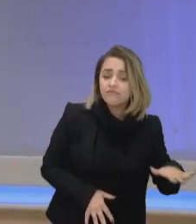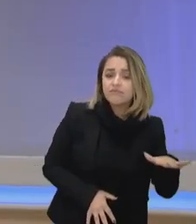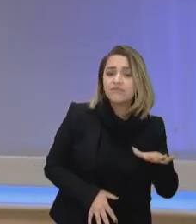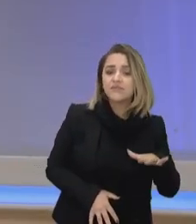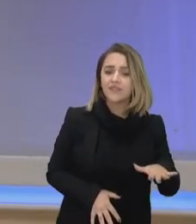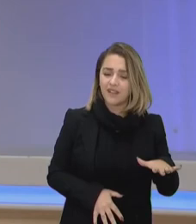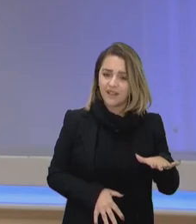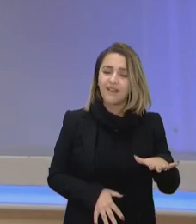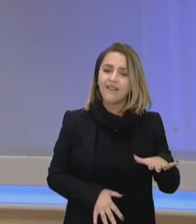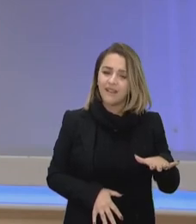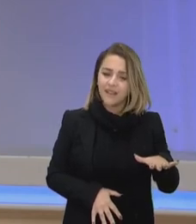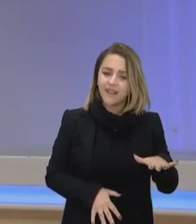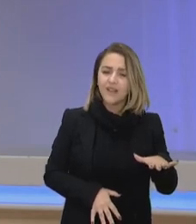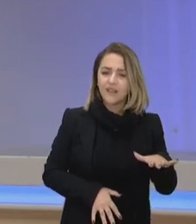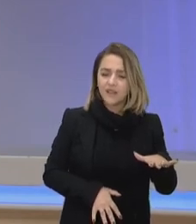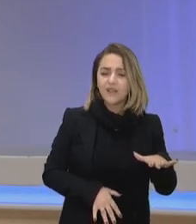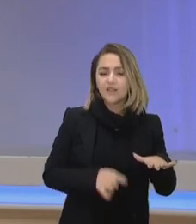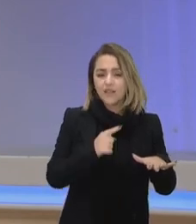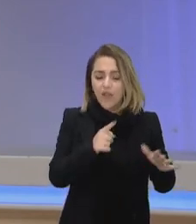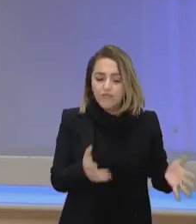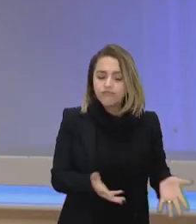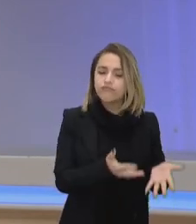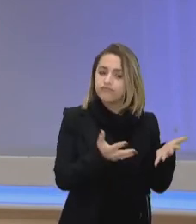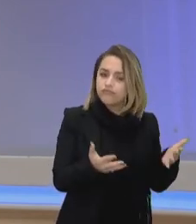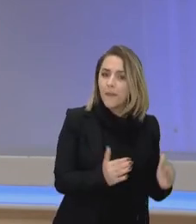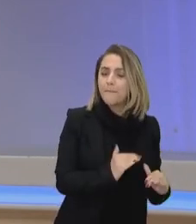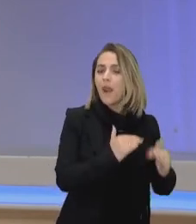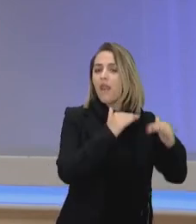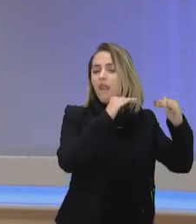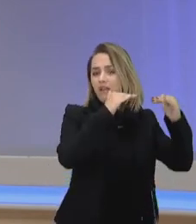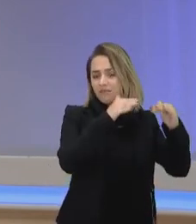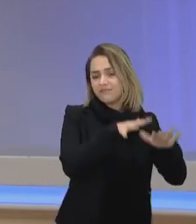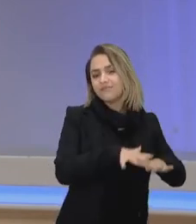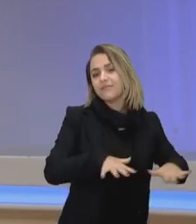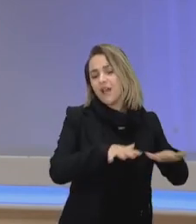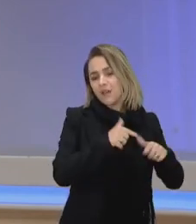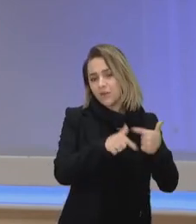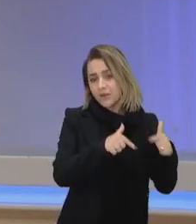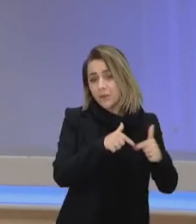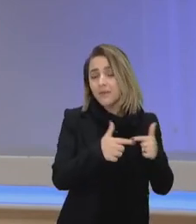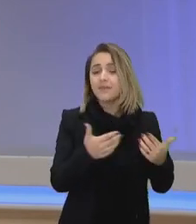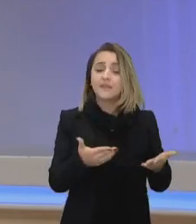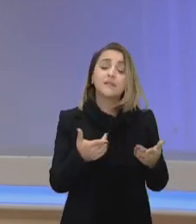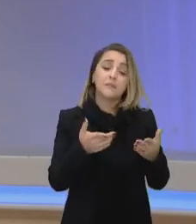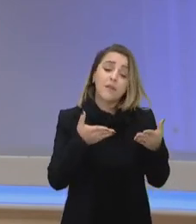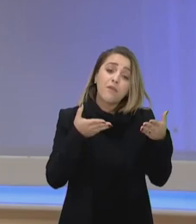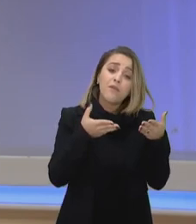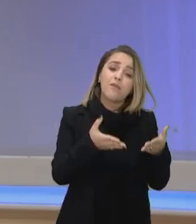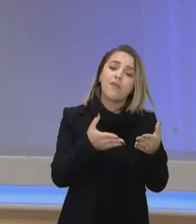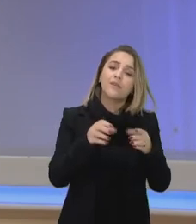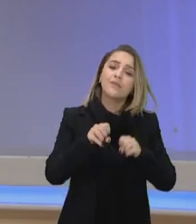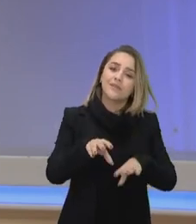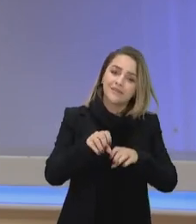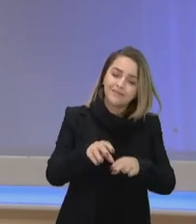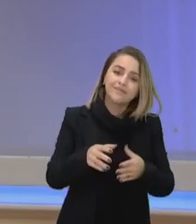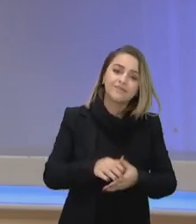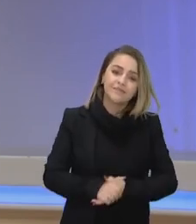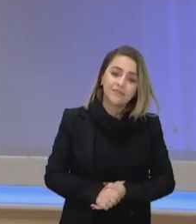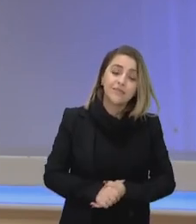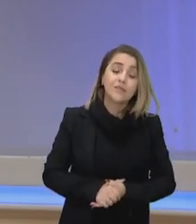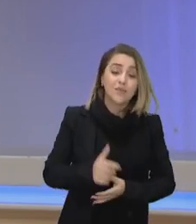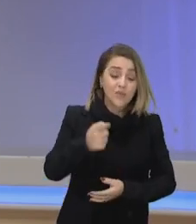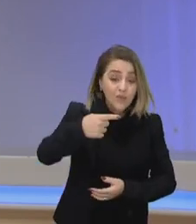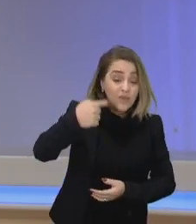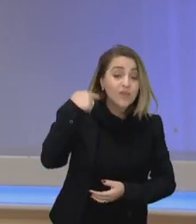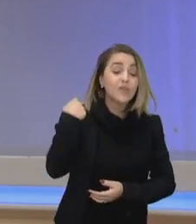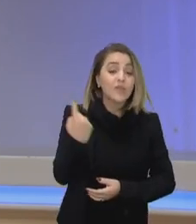é preparatório para o mundo do trabalho entre outras coisas então nós estamos nos referindo também à educação a gente sabe que a